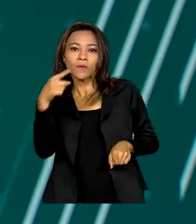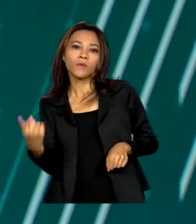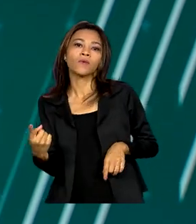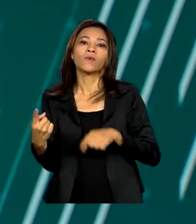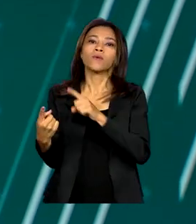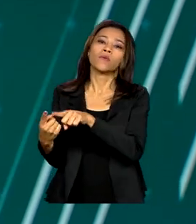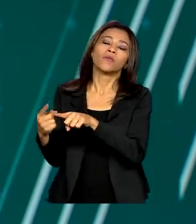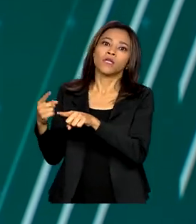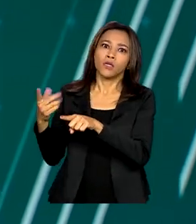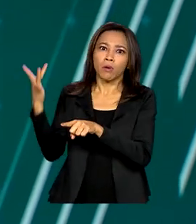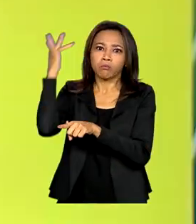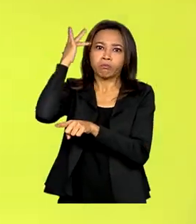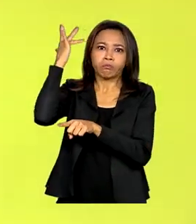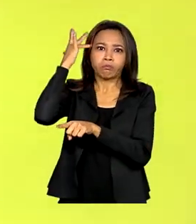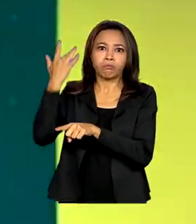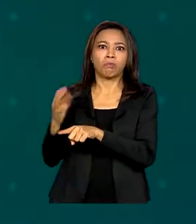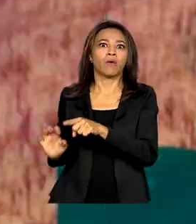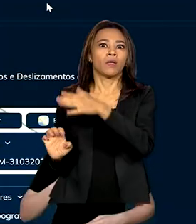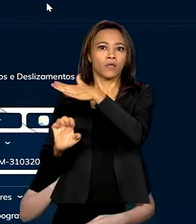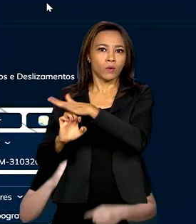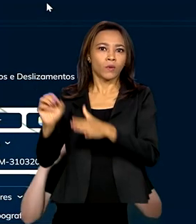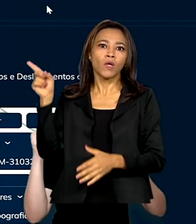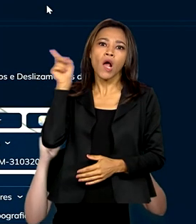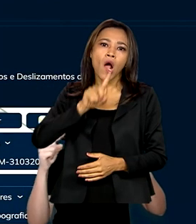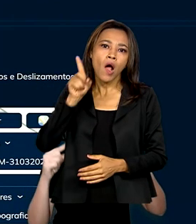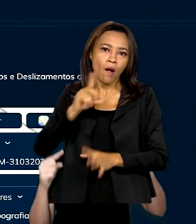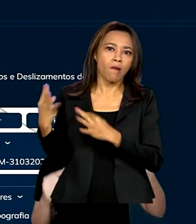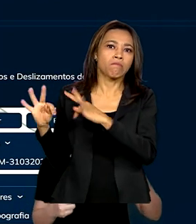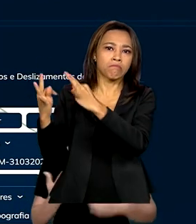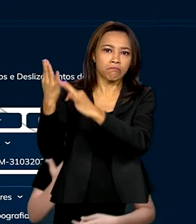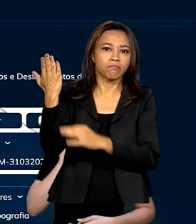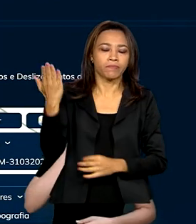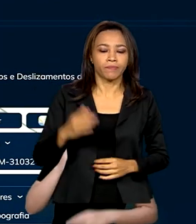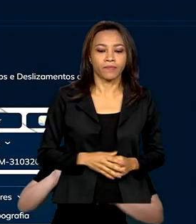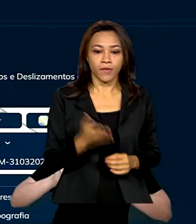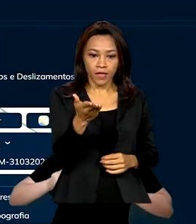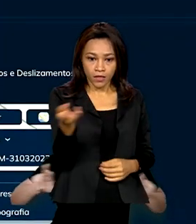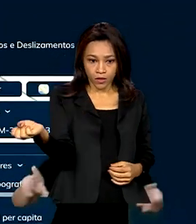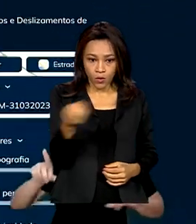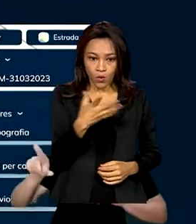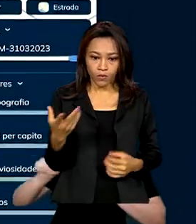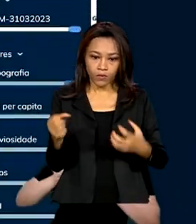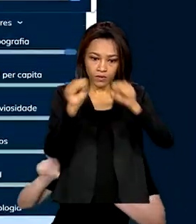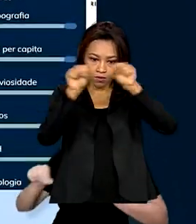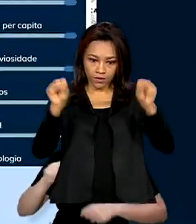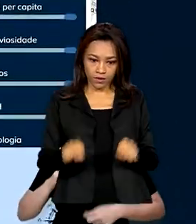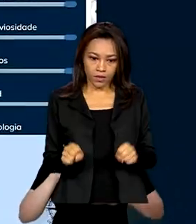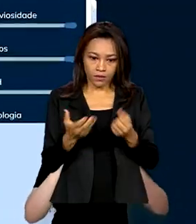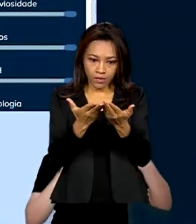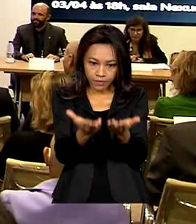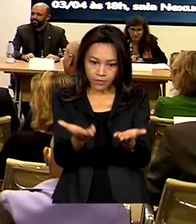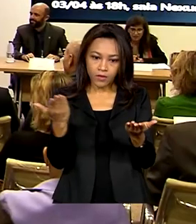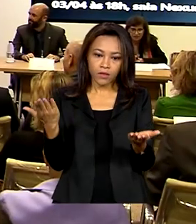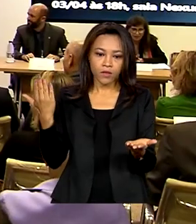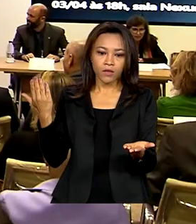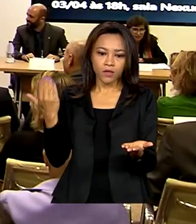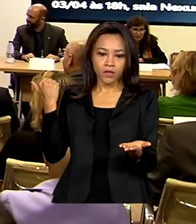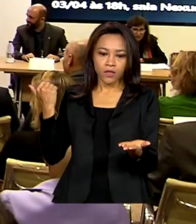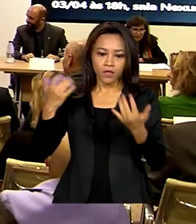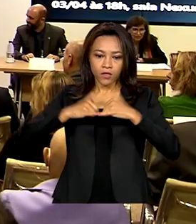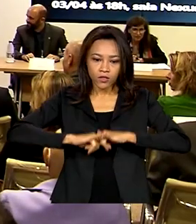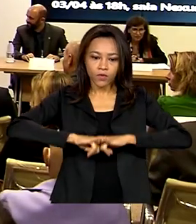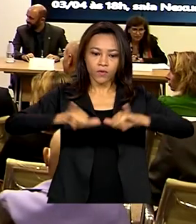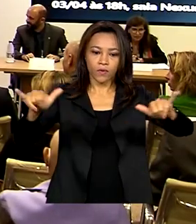setor de informática dos Estados Unidos. O novo sistema, chamado ClimaAdapt, foi lançado na sede da